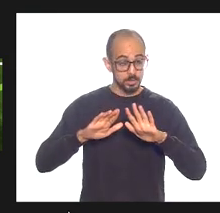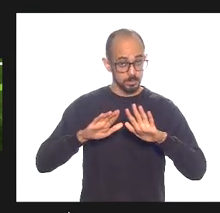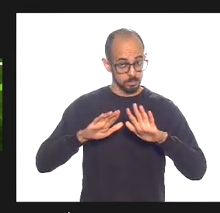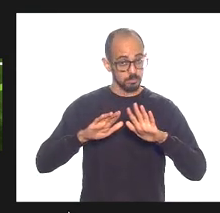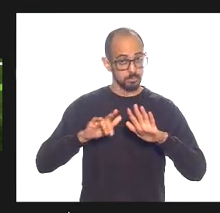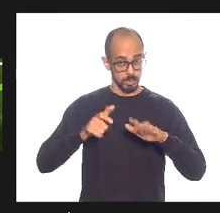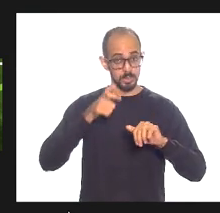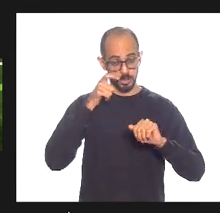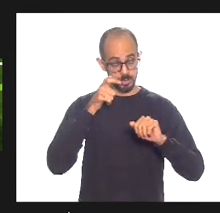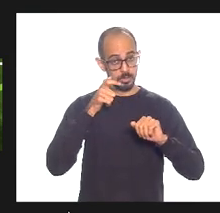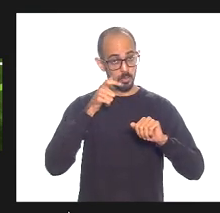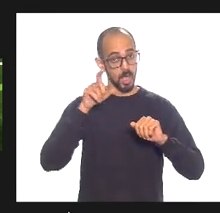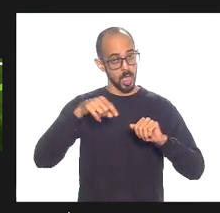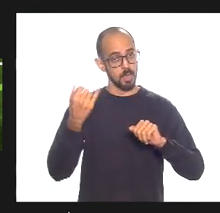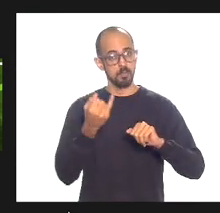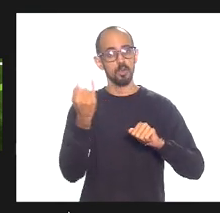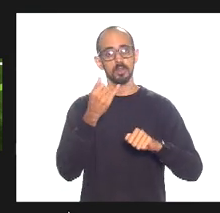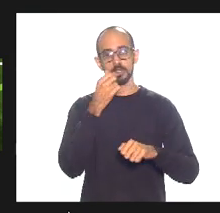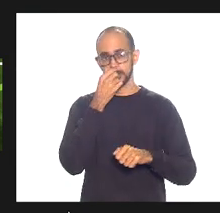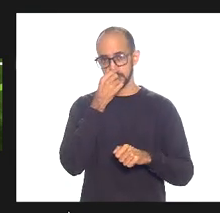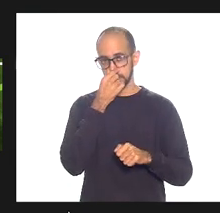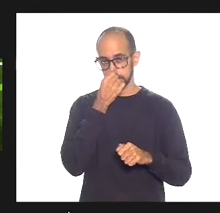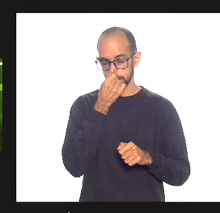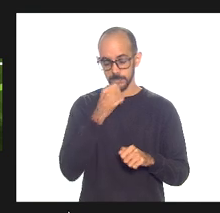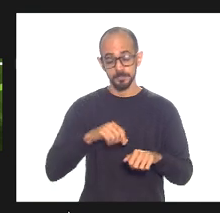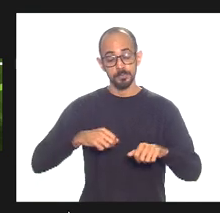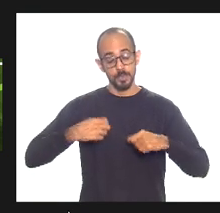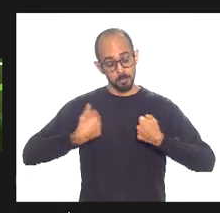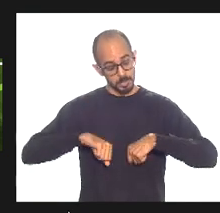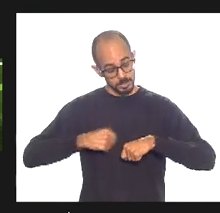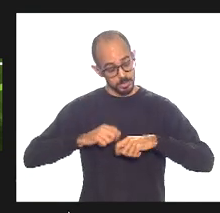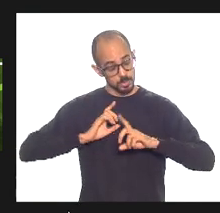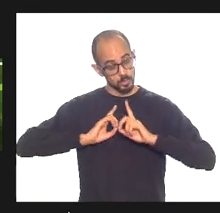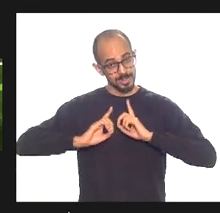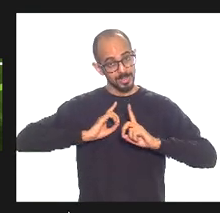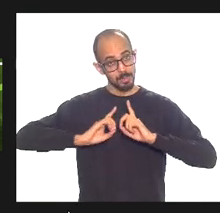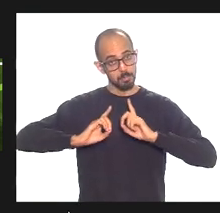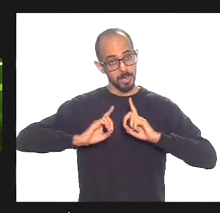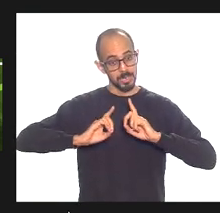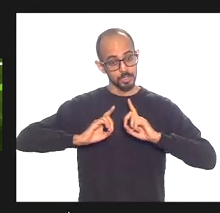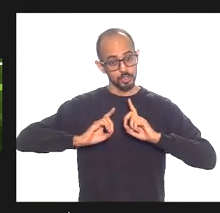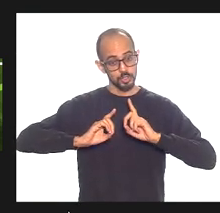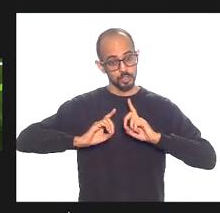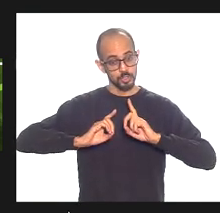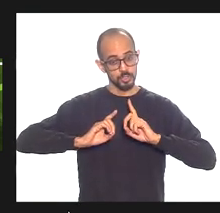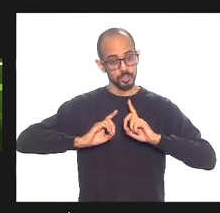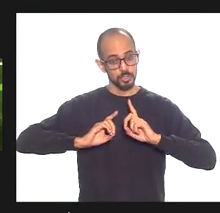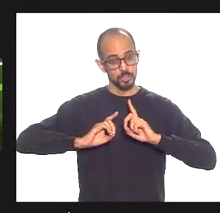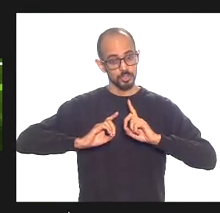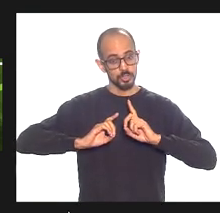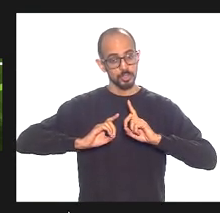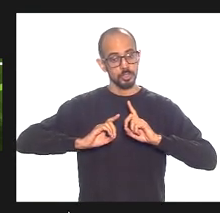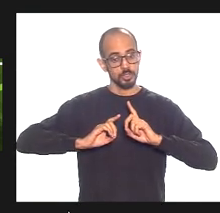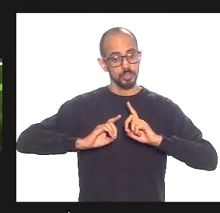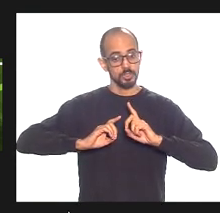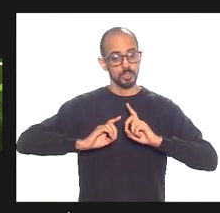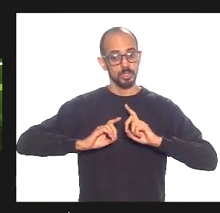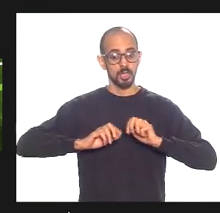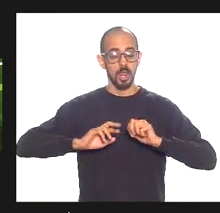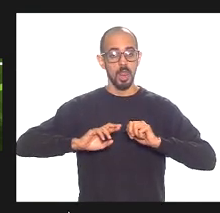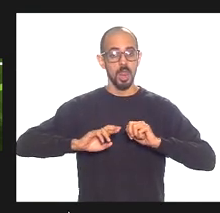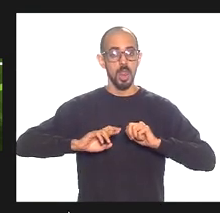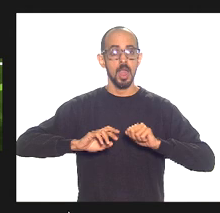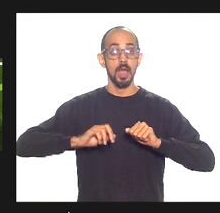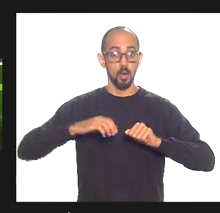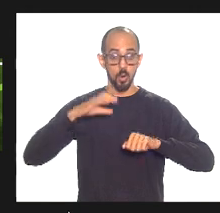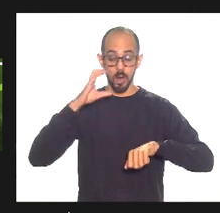a necessidade de que ele seja um debate o quanto mais não digo com assodamento mas que a velocidade